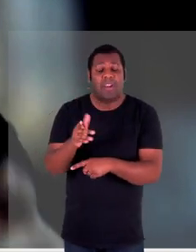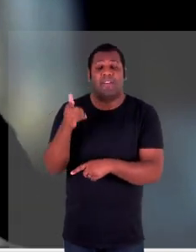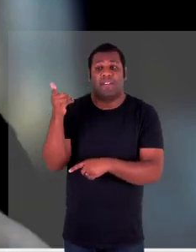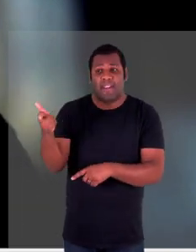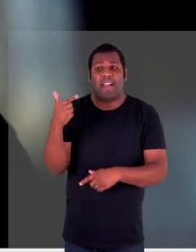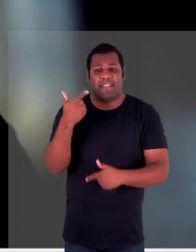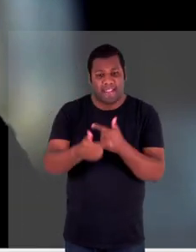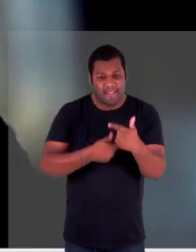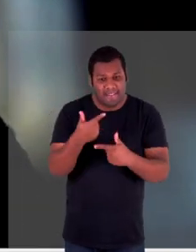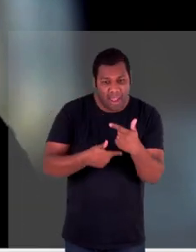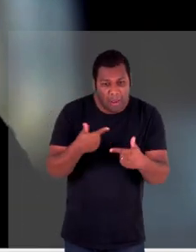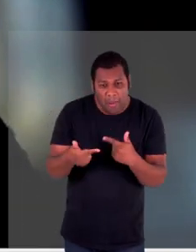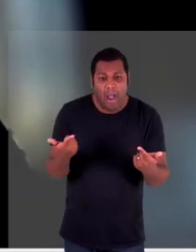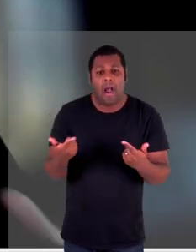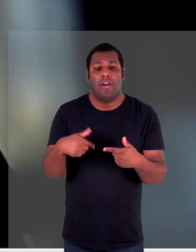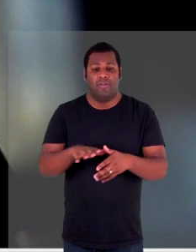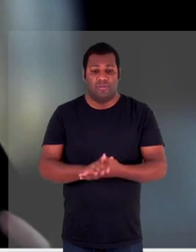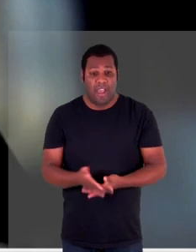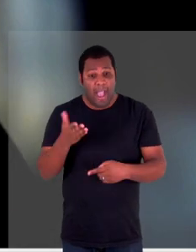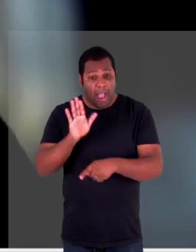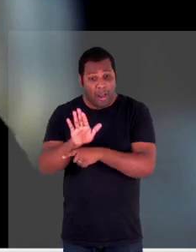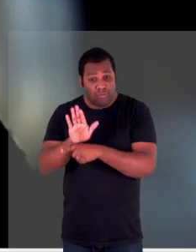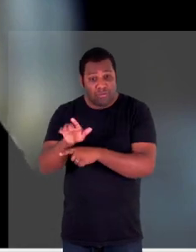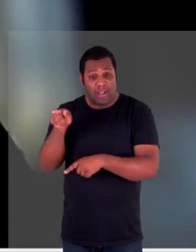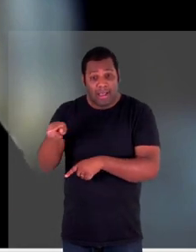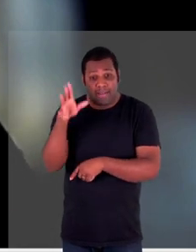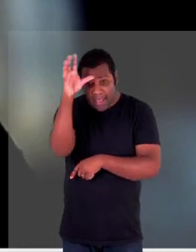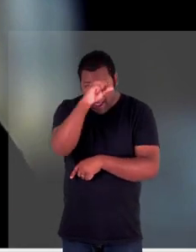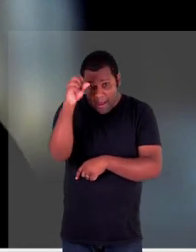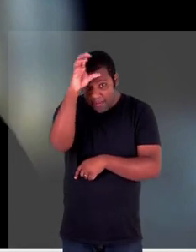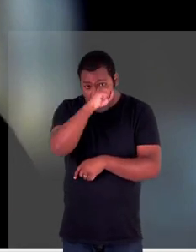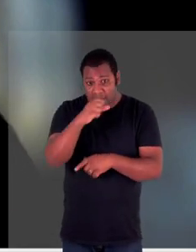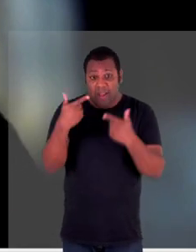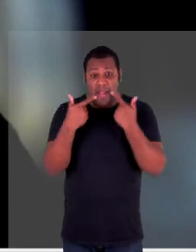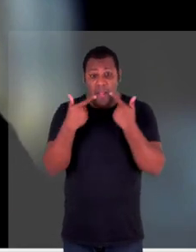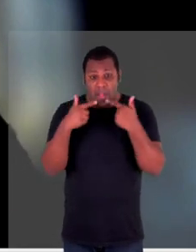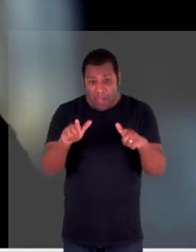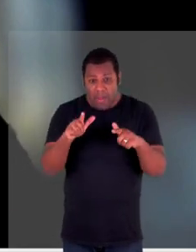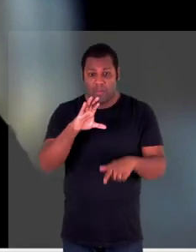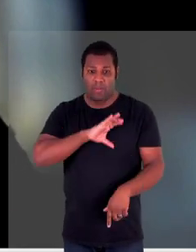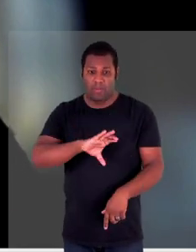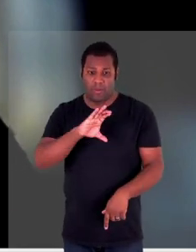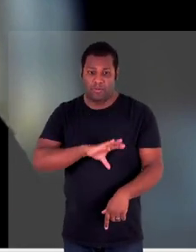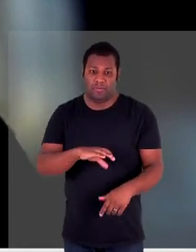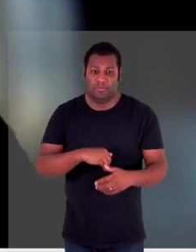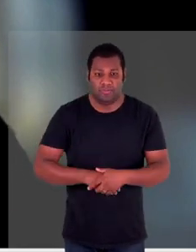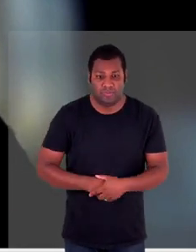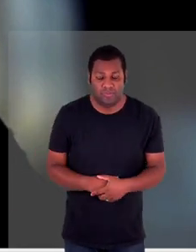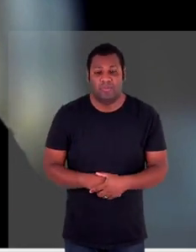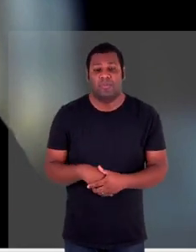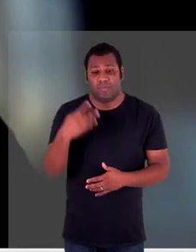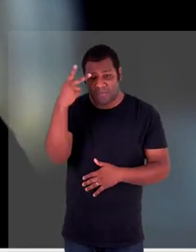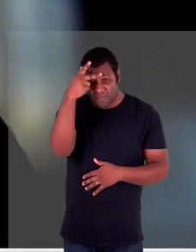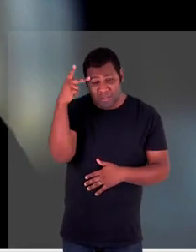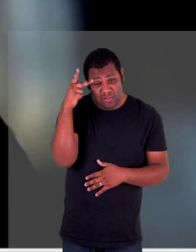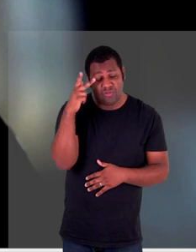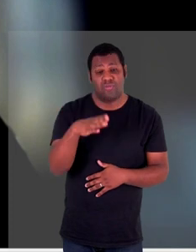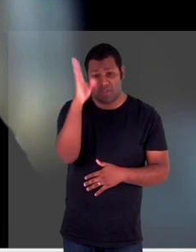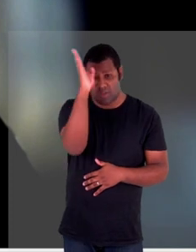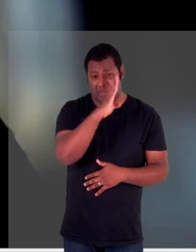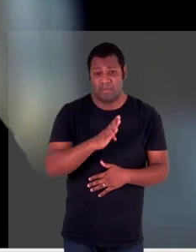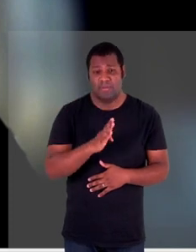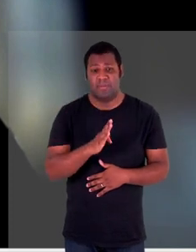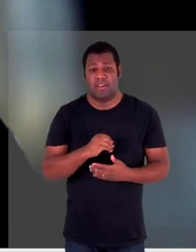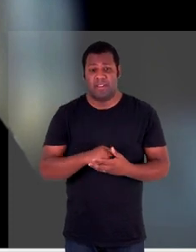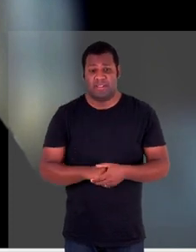a gente vê bastante saindo um pouco da Ucrânia falando um pouco sobre Gaza dos brasileiros que recusaram a